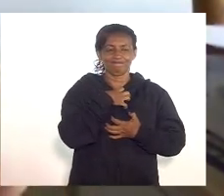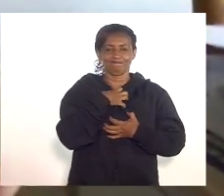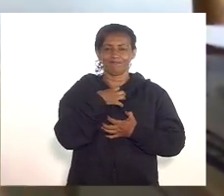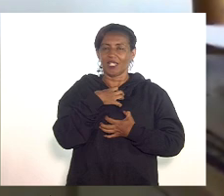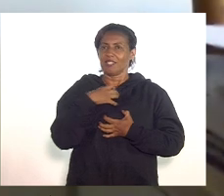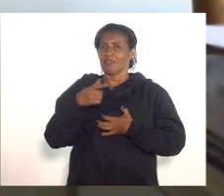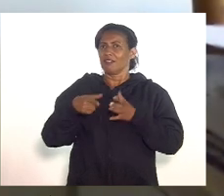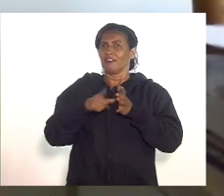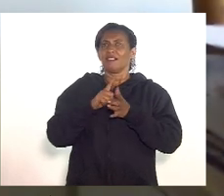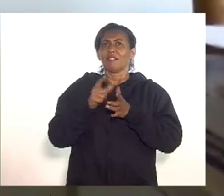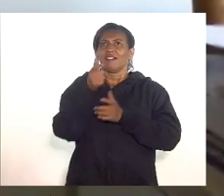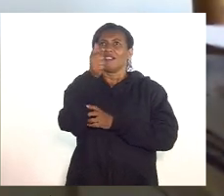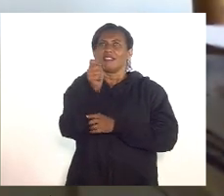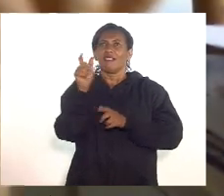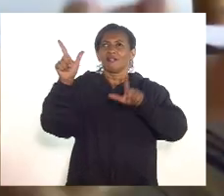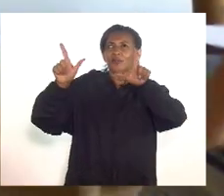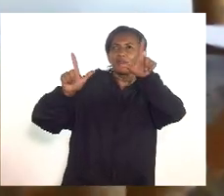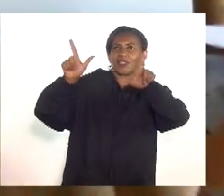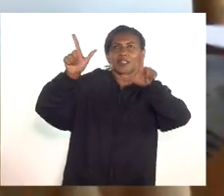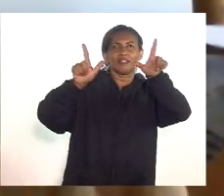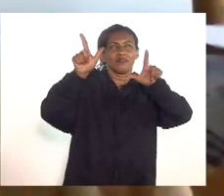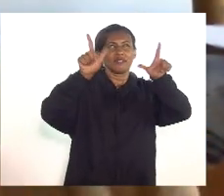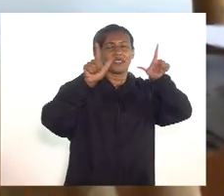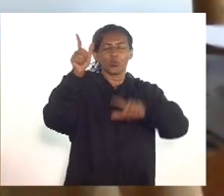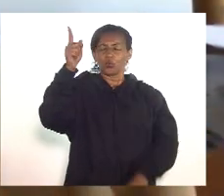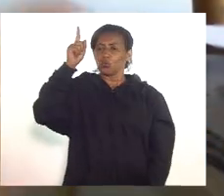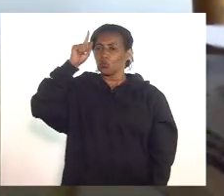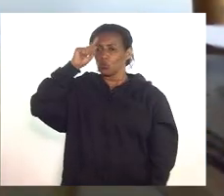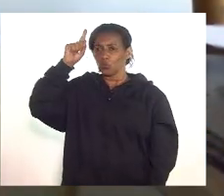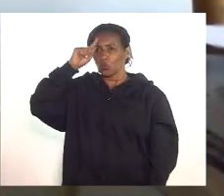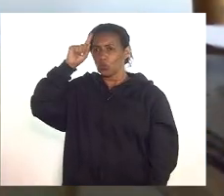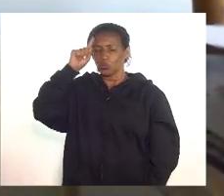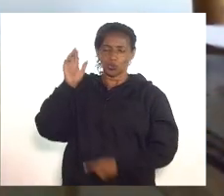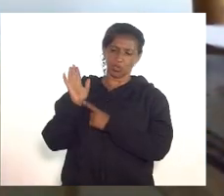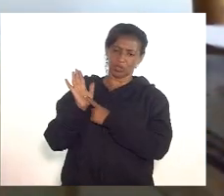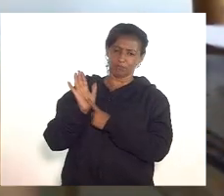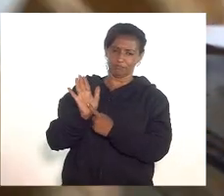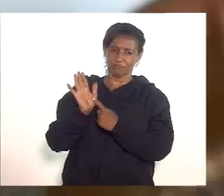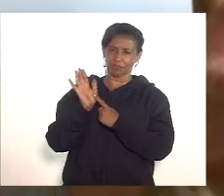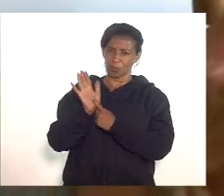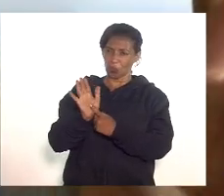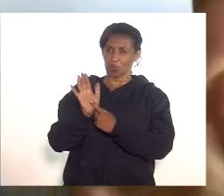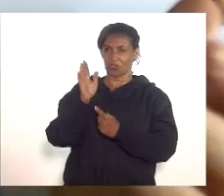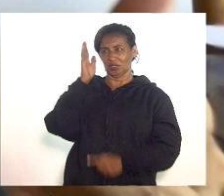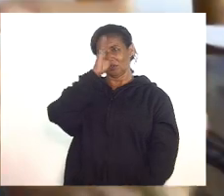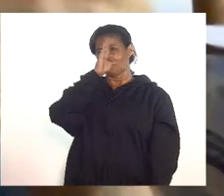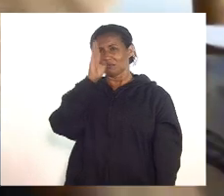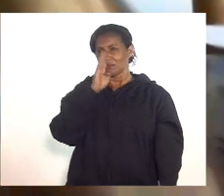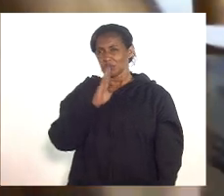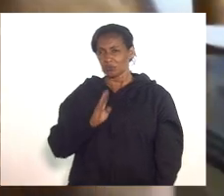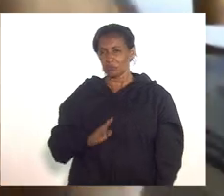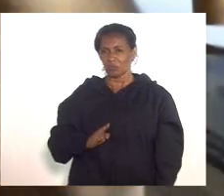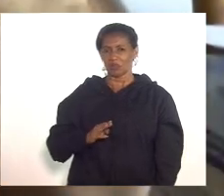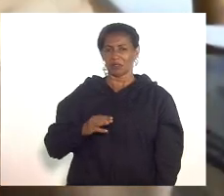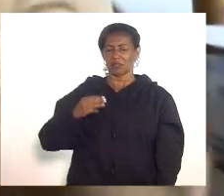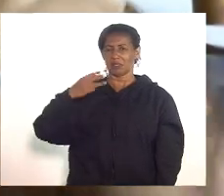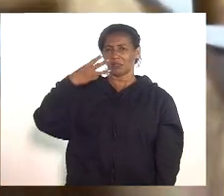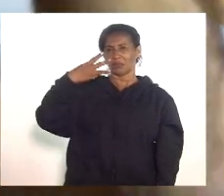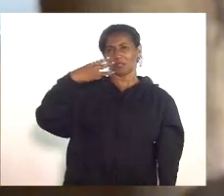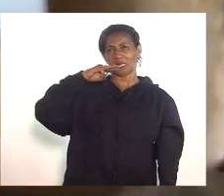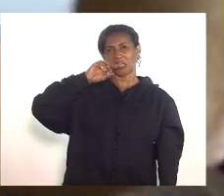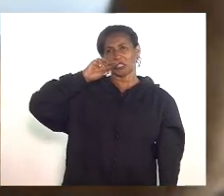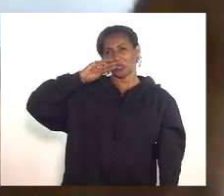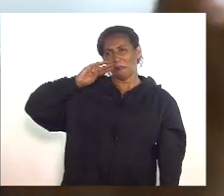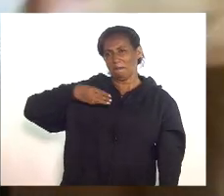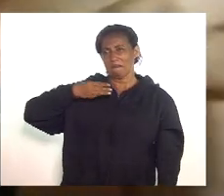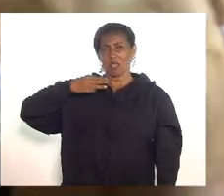de comunicação e diariamente mostrar que no Brasil são 3 mil mortes são